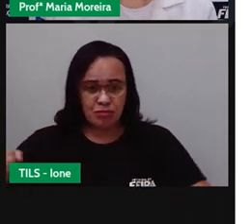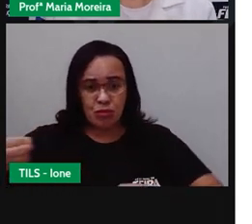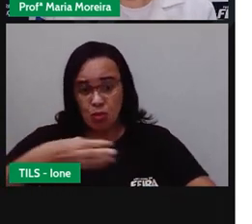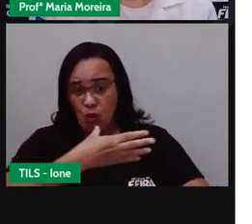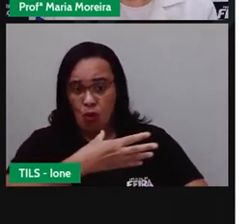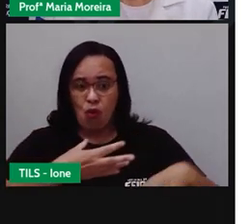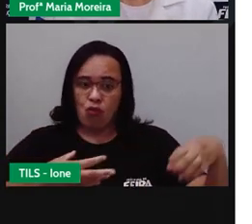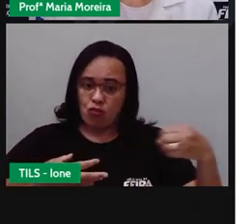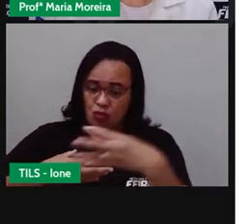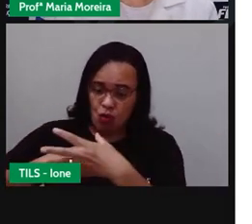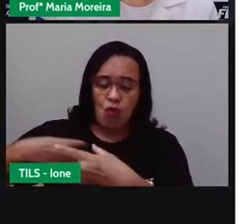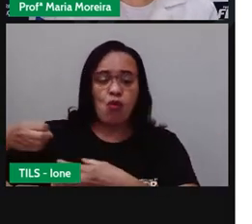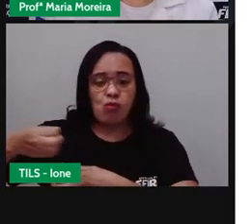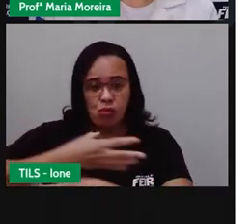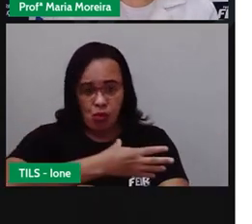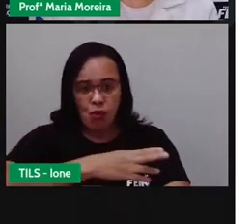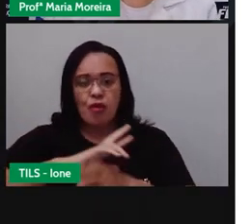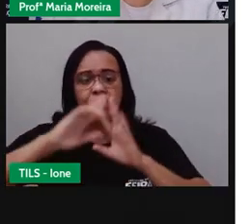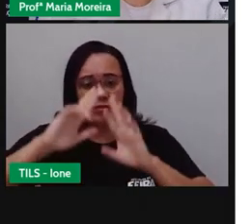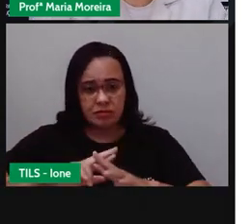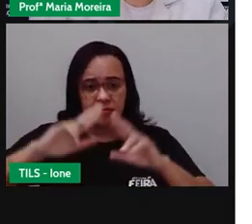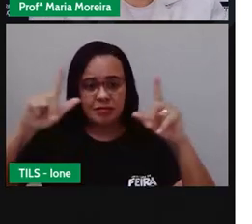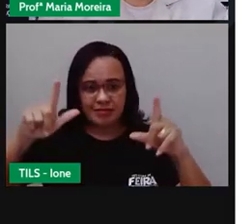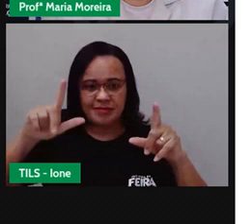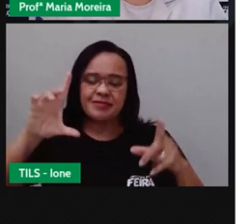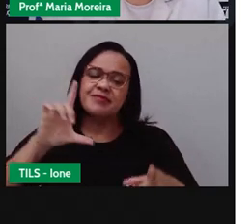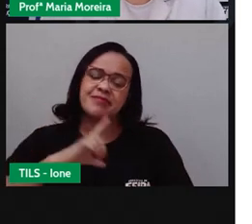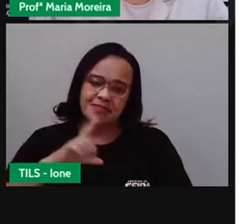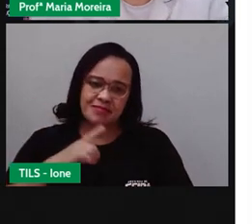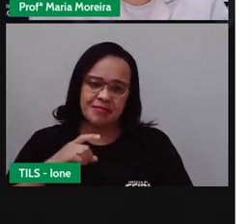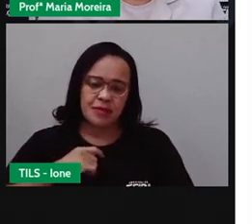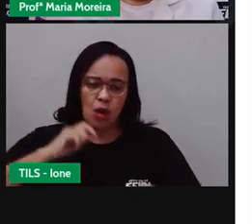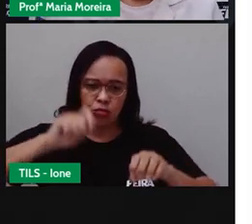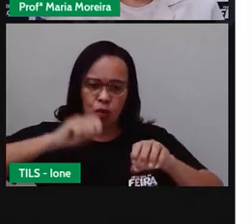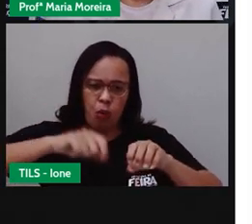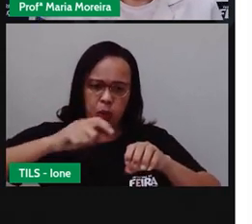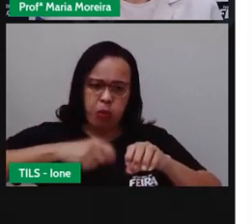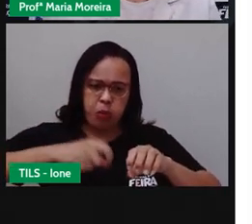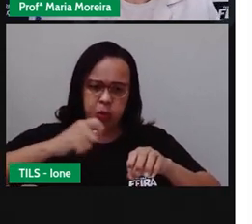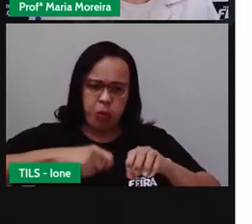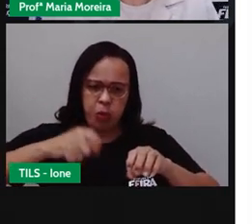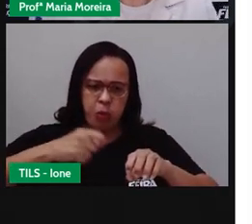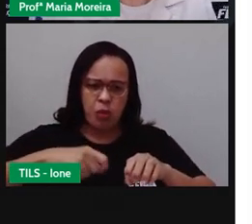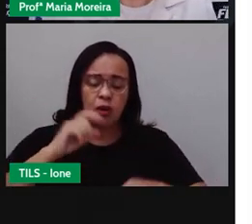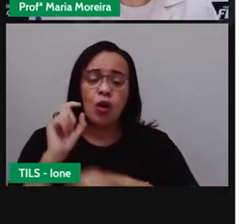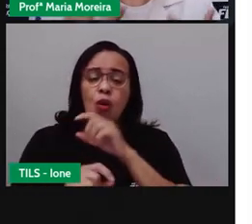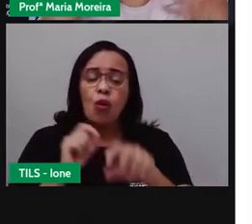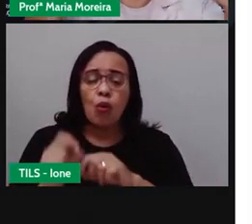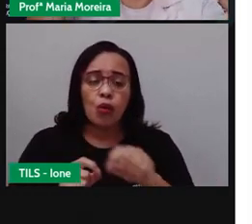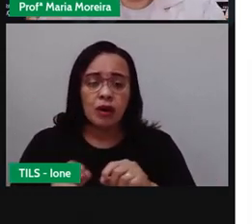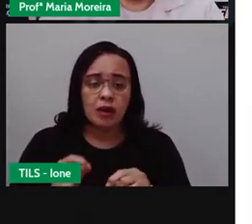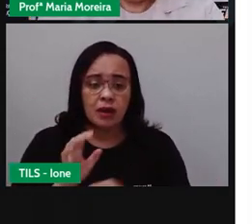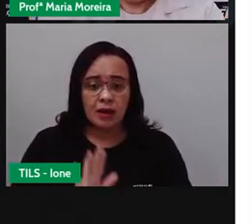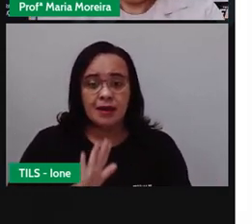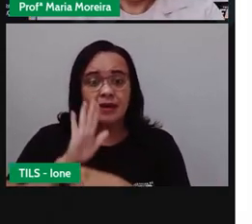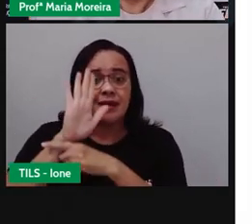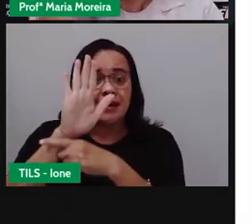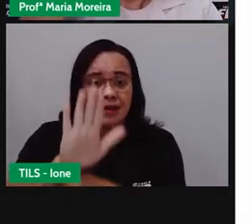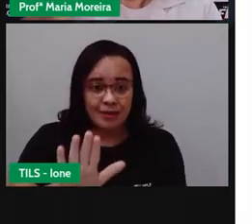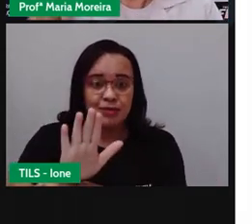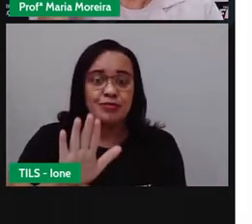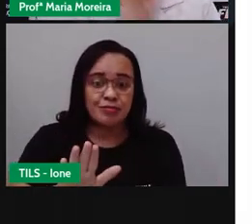Para o automóvel. Então, agora, tinha-se um motor, tinha-se uma máquina que fazia o quê? O papel